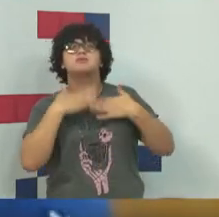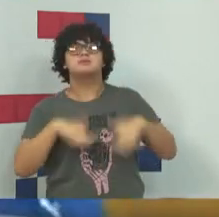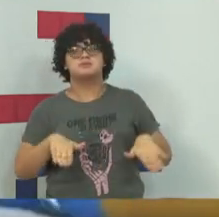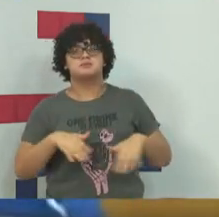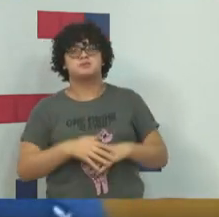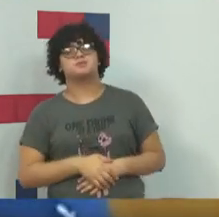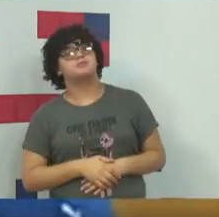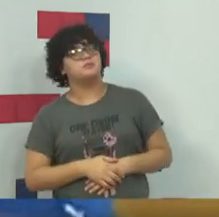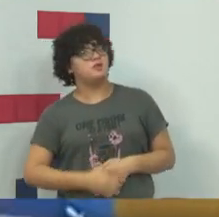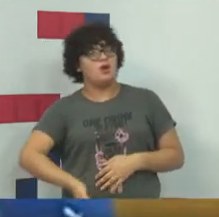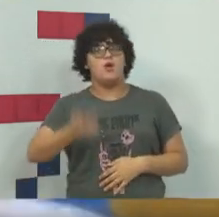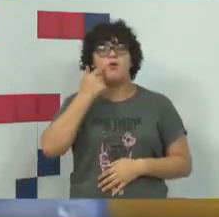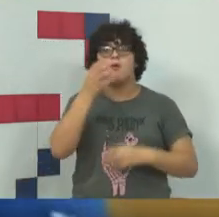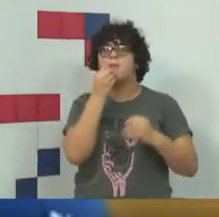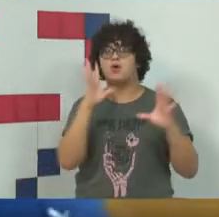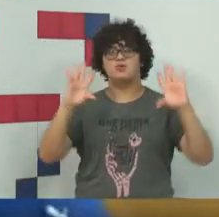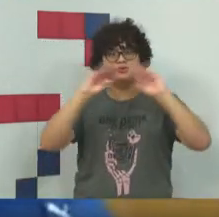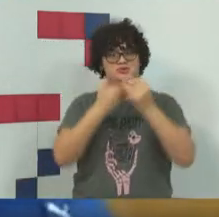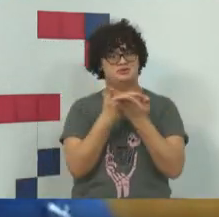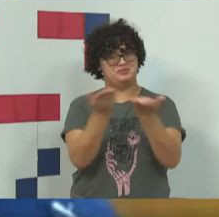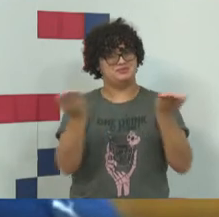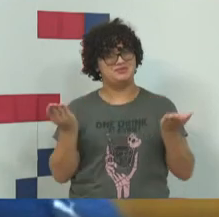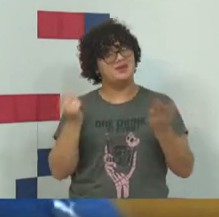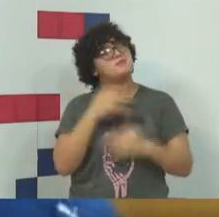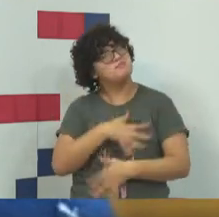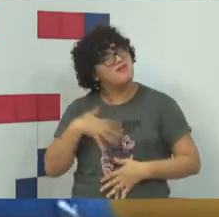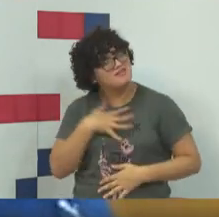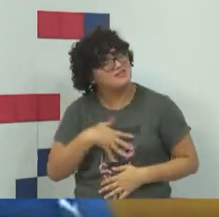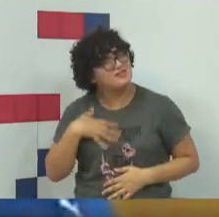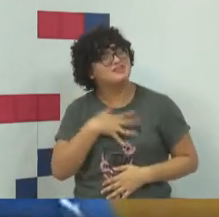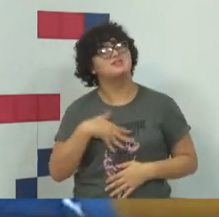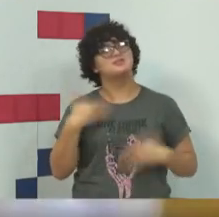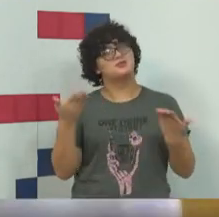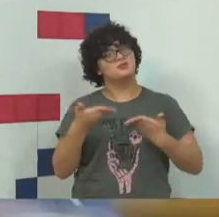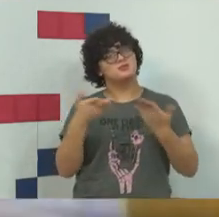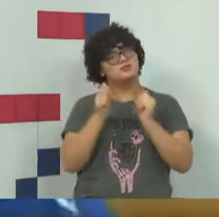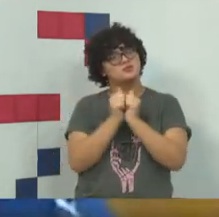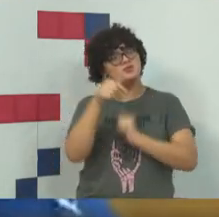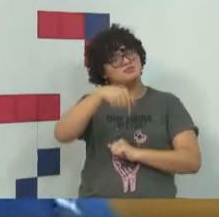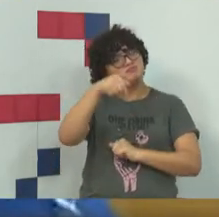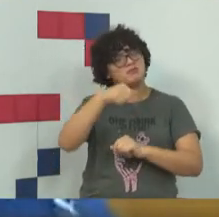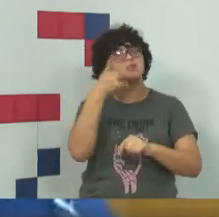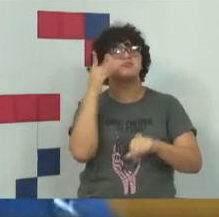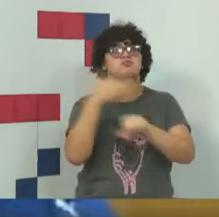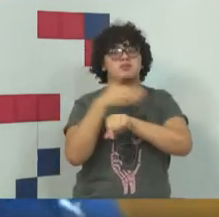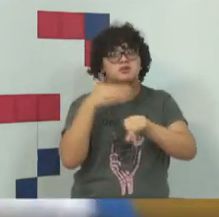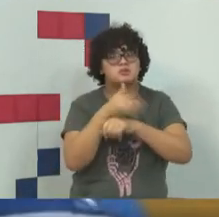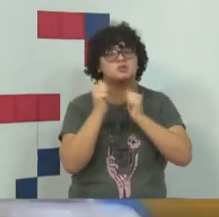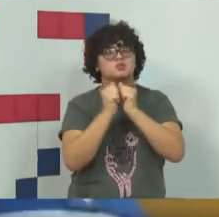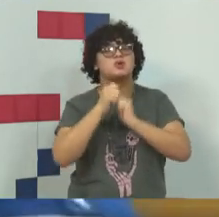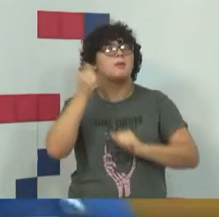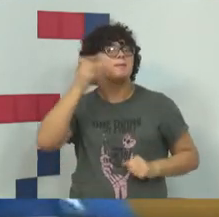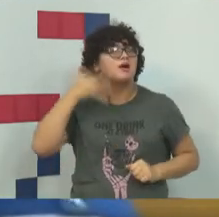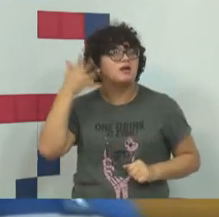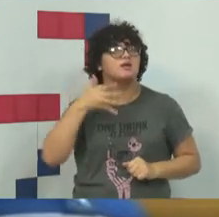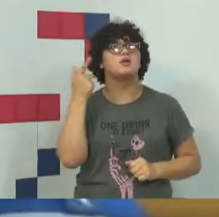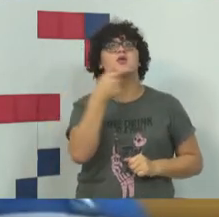Bom, boa noite a todos mais uma vez, é um prazer enorme participar com os senhores, doutor Rossini,